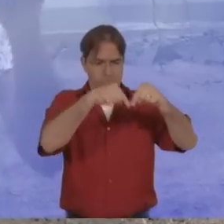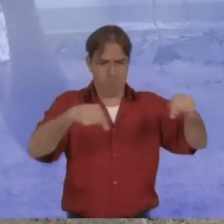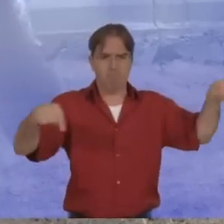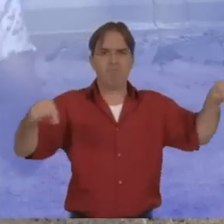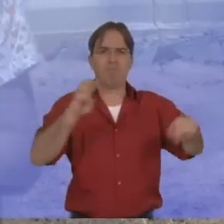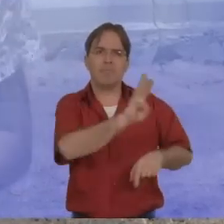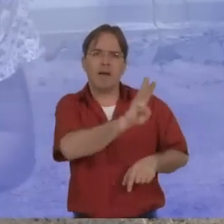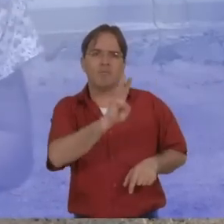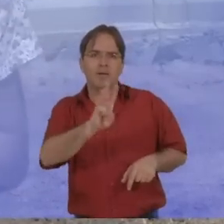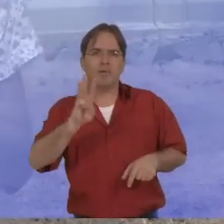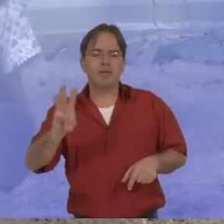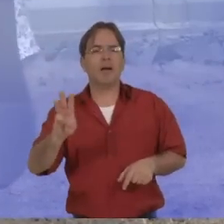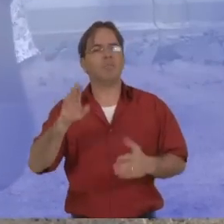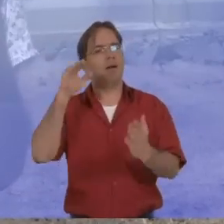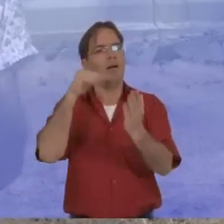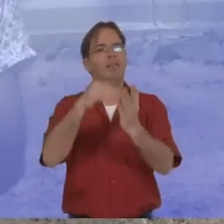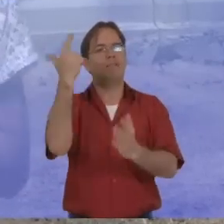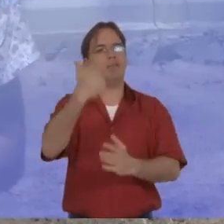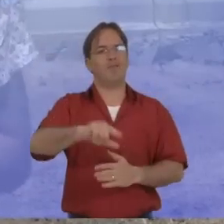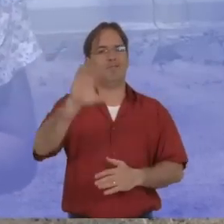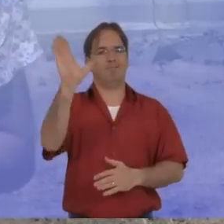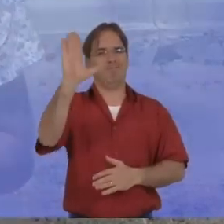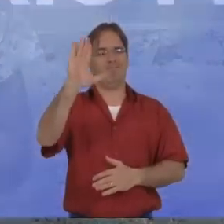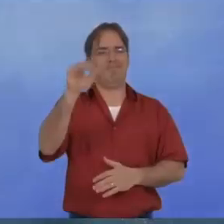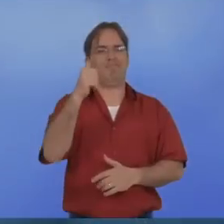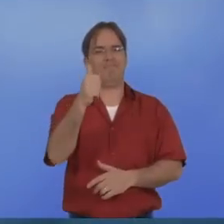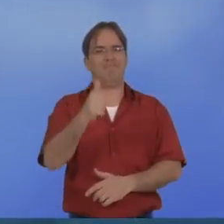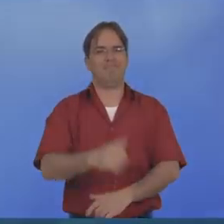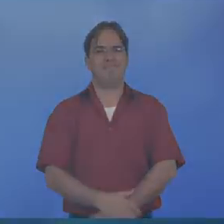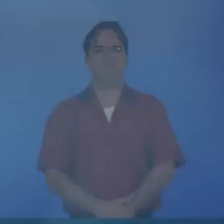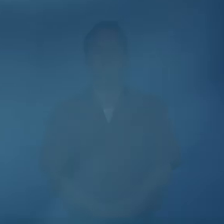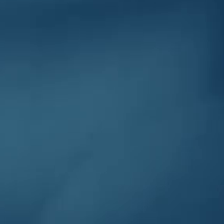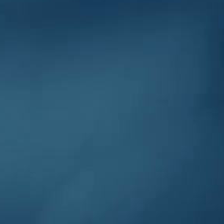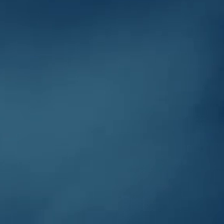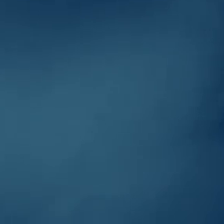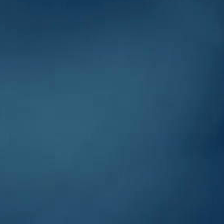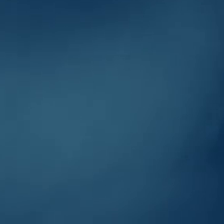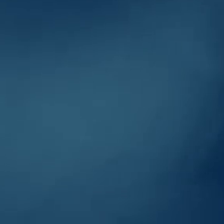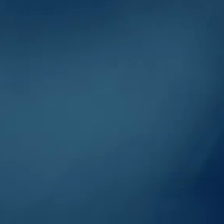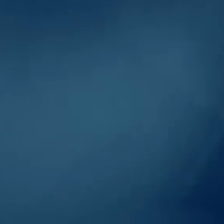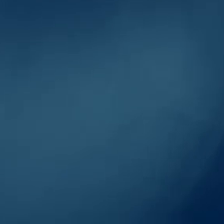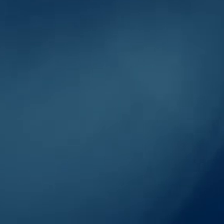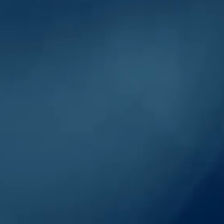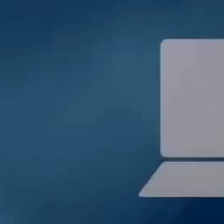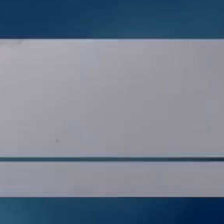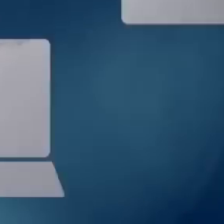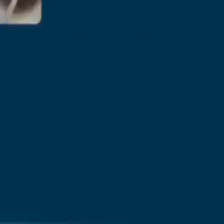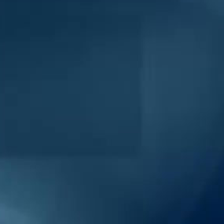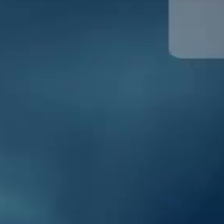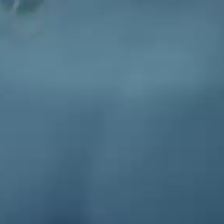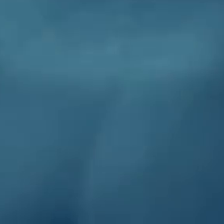no link que está aparecendo aqui na tela. Até o próximo programa! Música Música